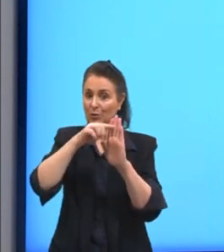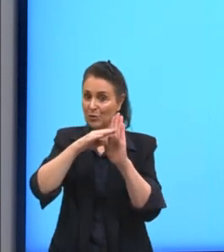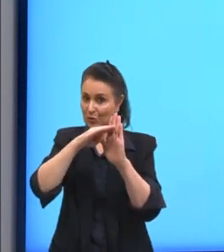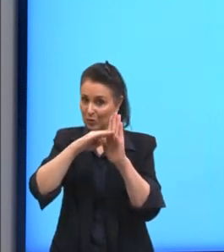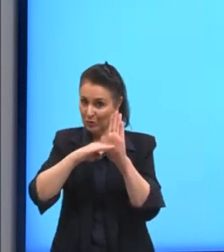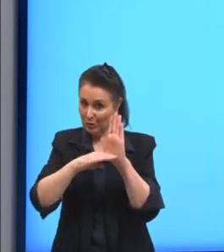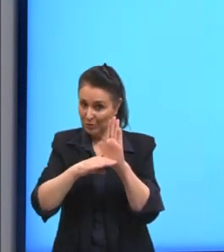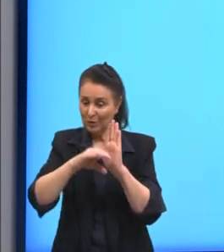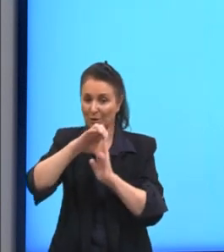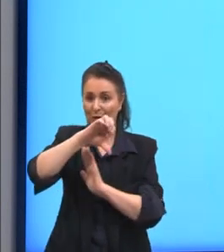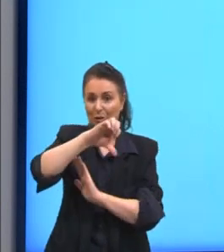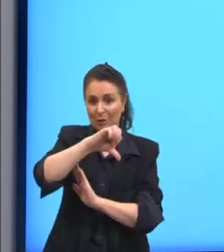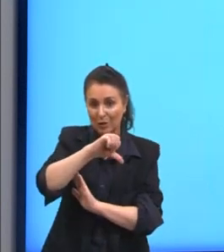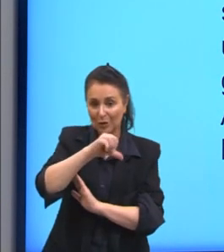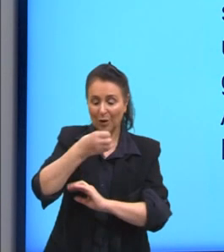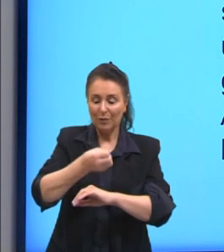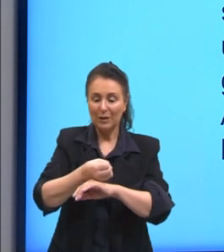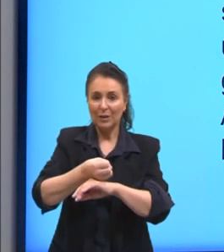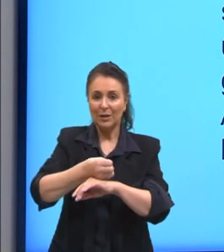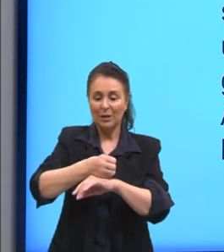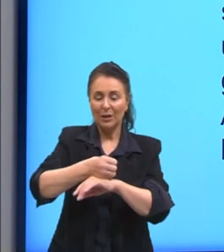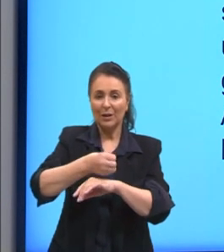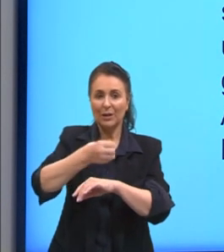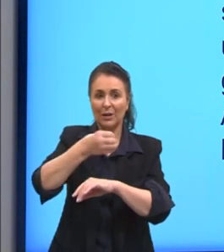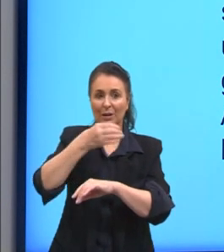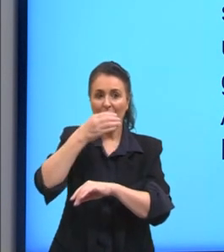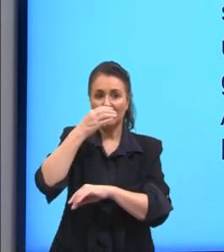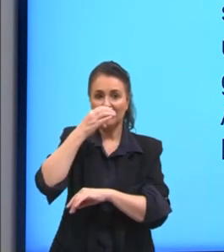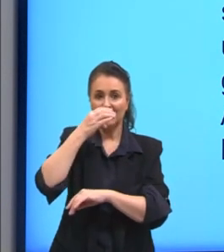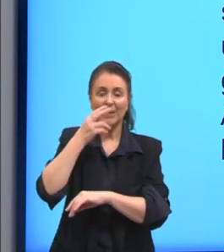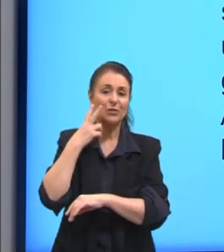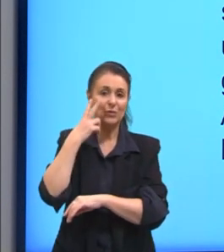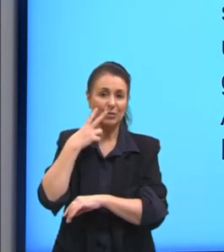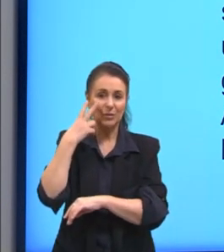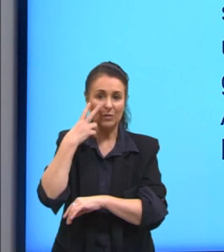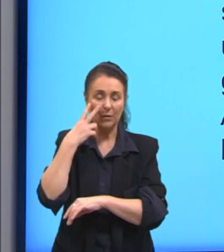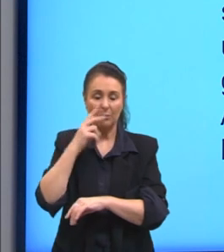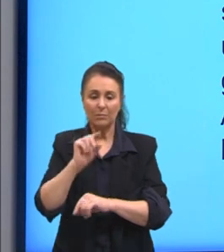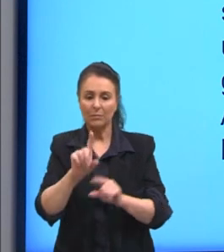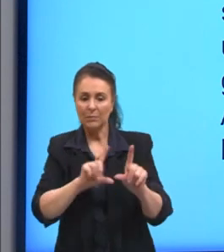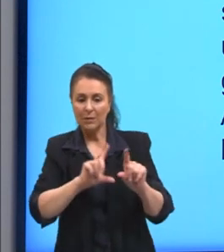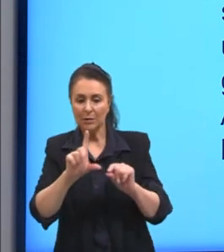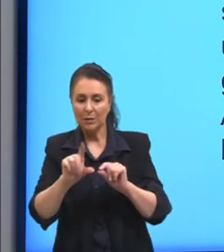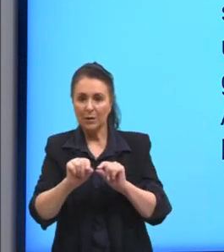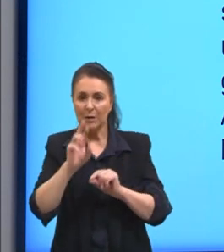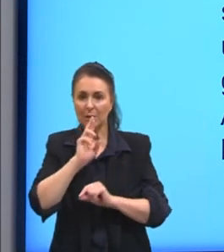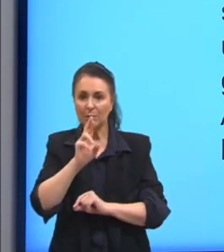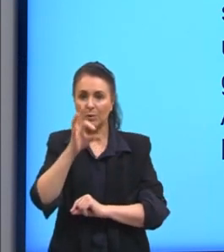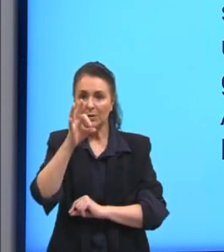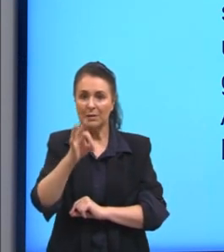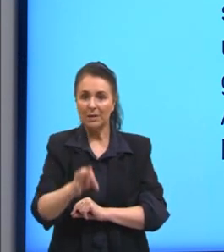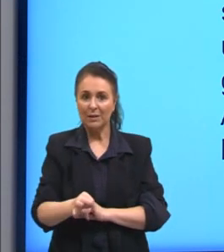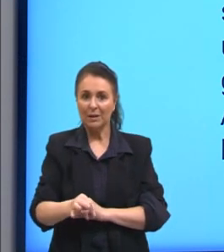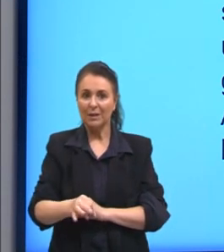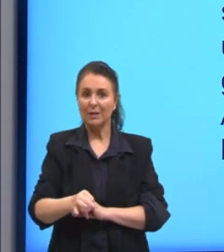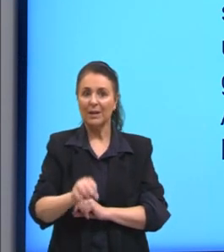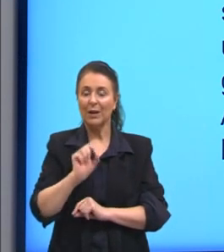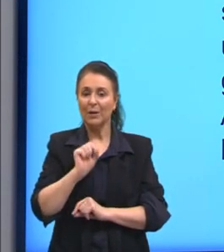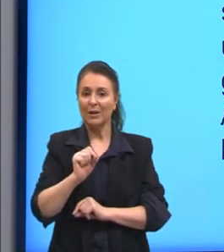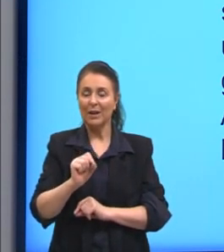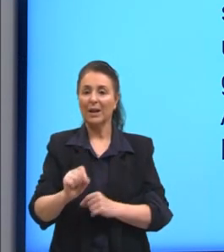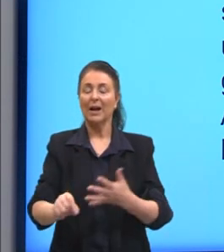Que seria 9 taças. Aqui nas nossas alternativas, então, a alternativa correta